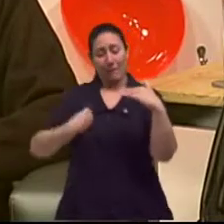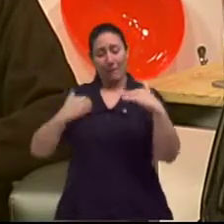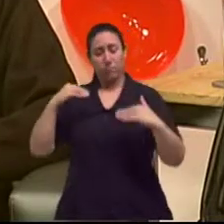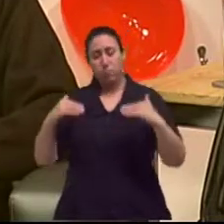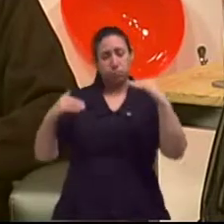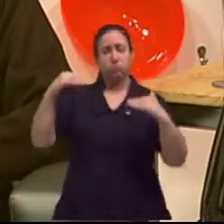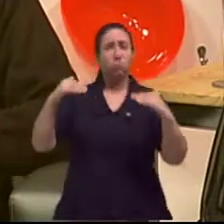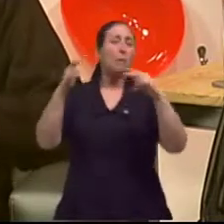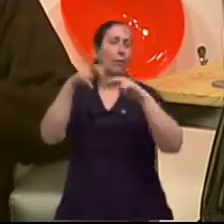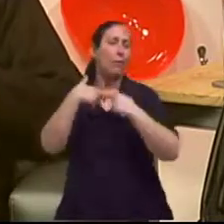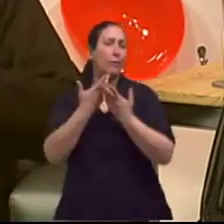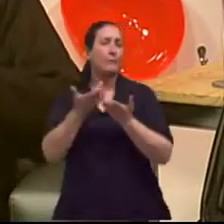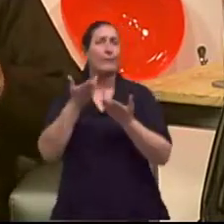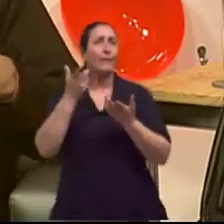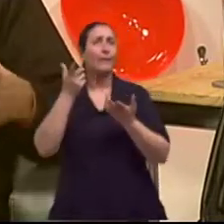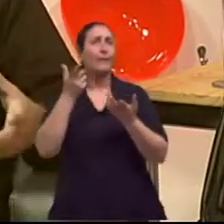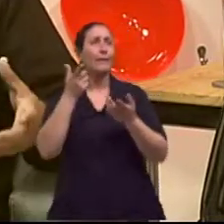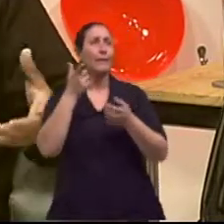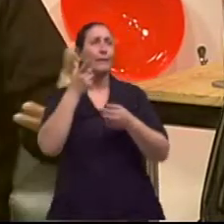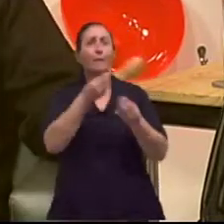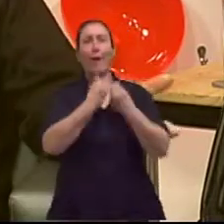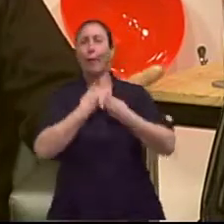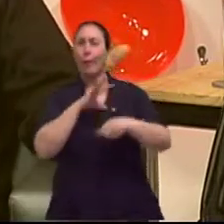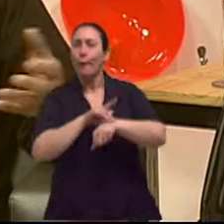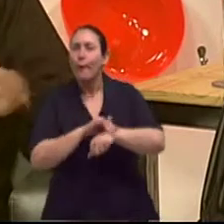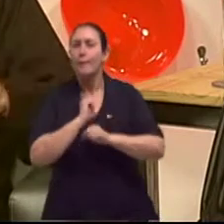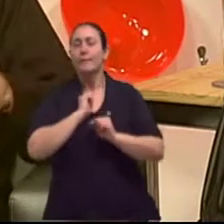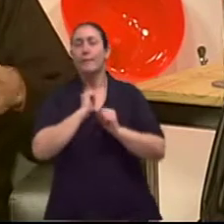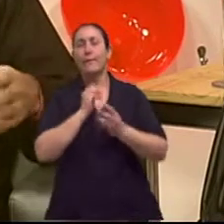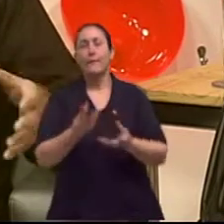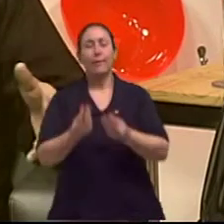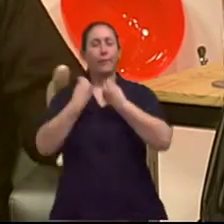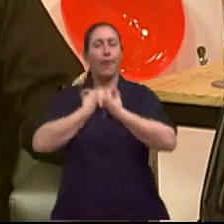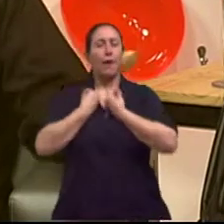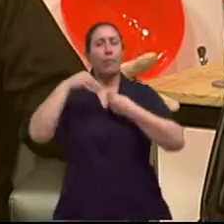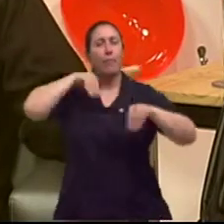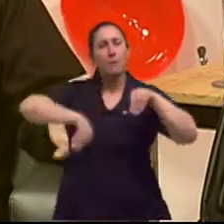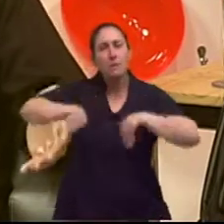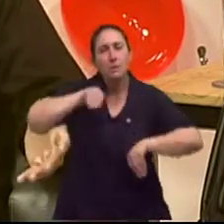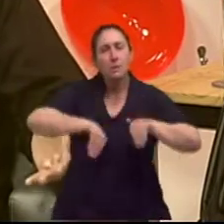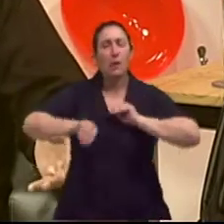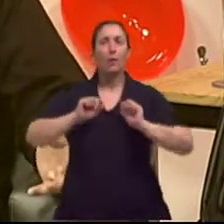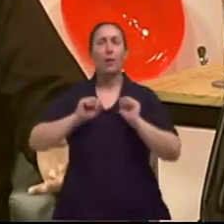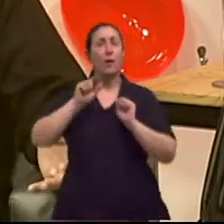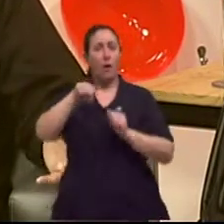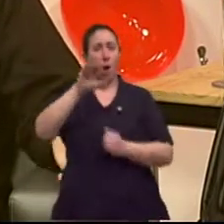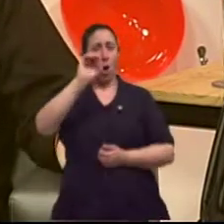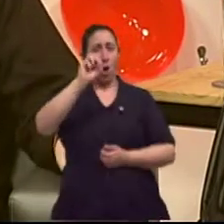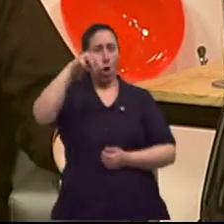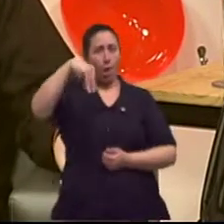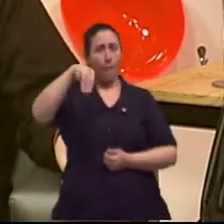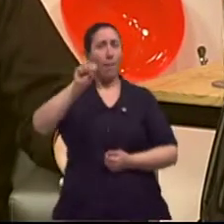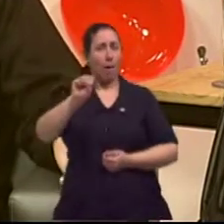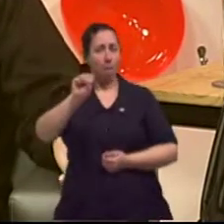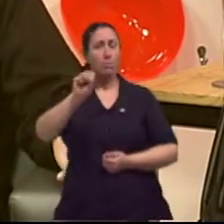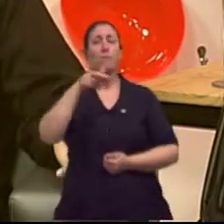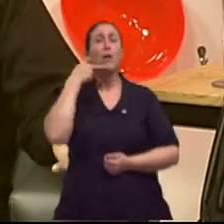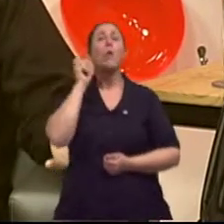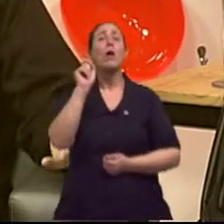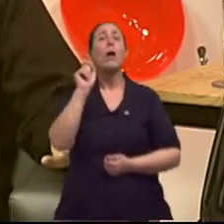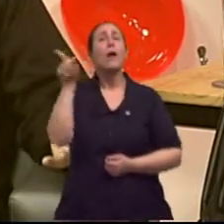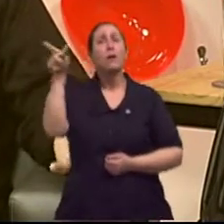desequilíbrios, traz depressões. A gente até olha pela Organização Mundial da Saúde, espera que em 2020,